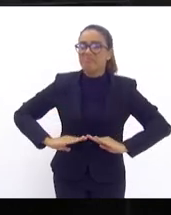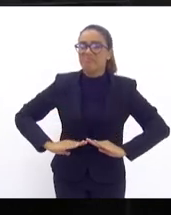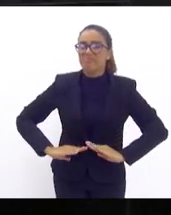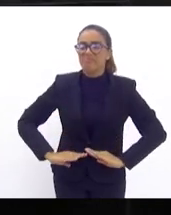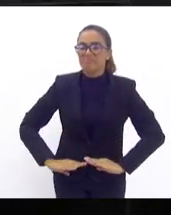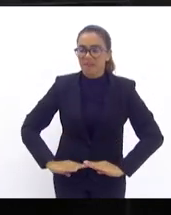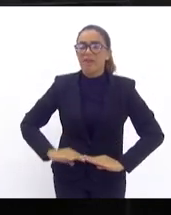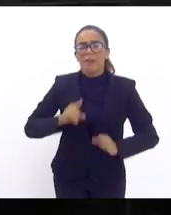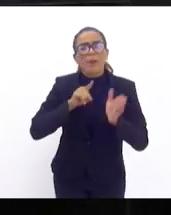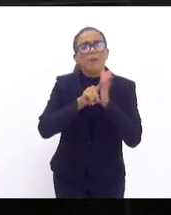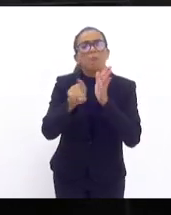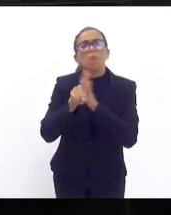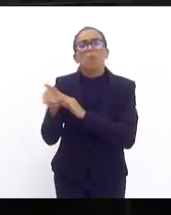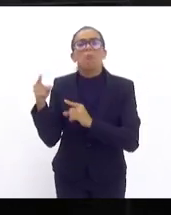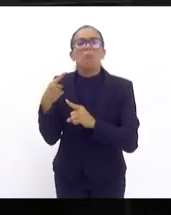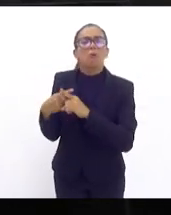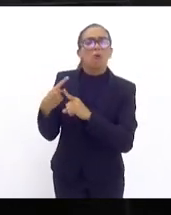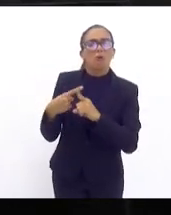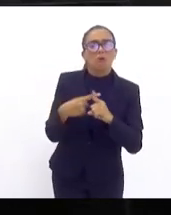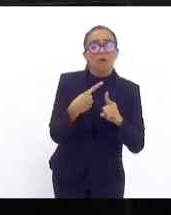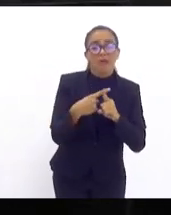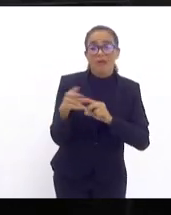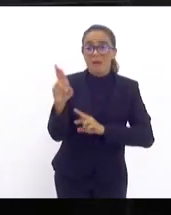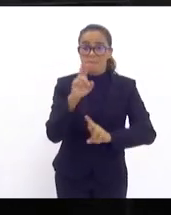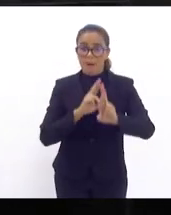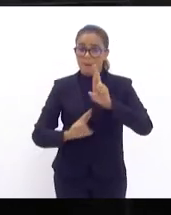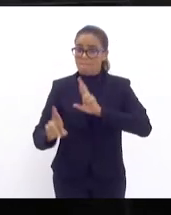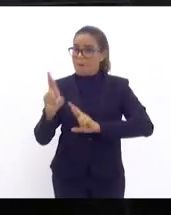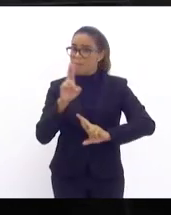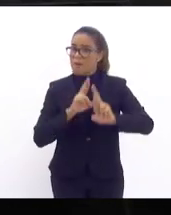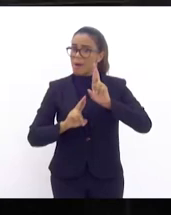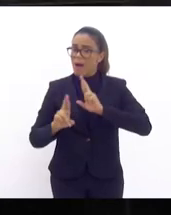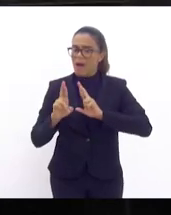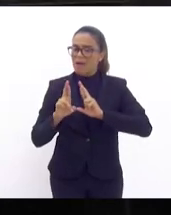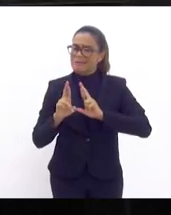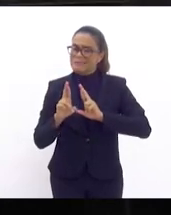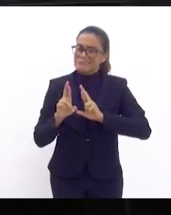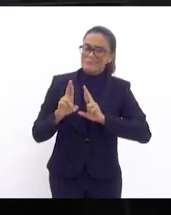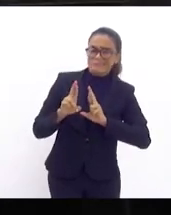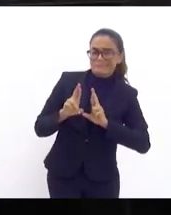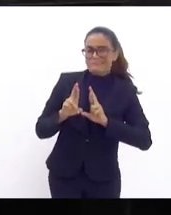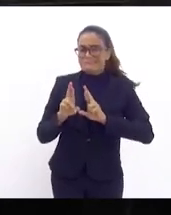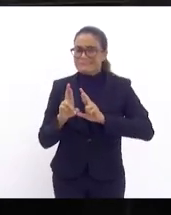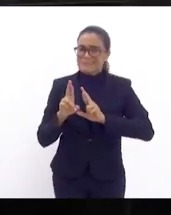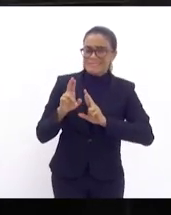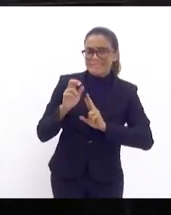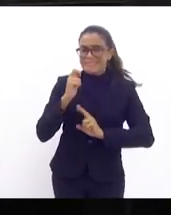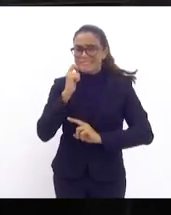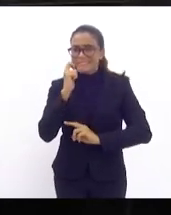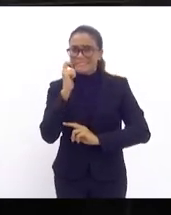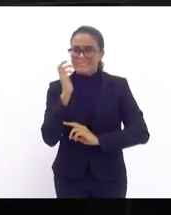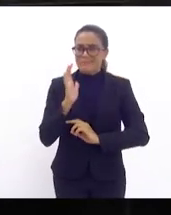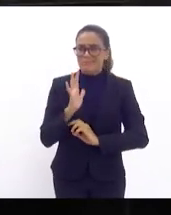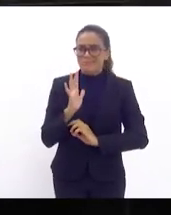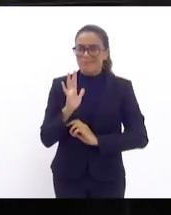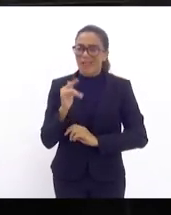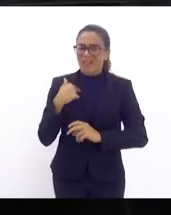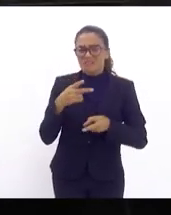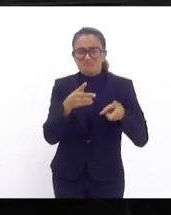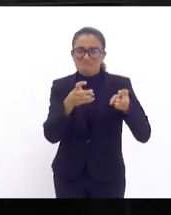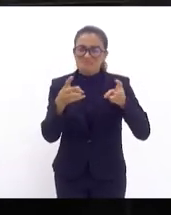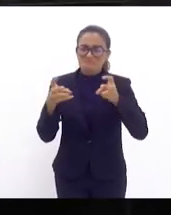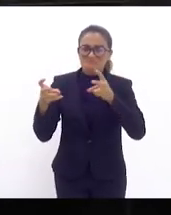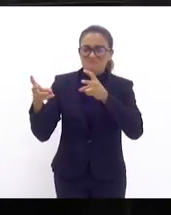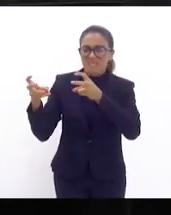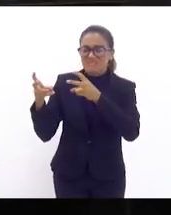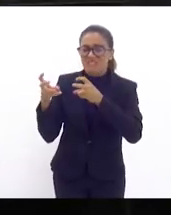E a gente pergunta por quê. E a resposta, ainda que de maneira muito tímida, é, a gente percebe a